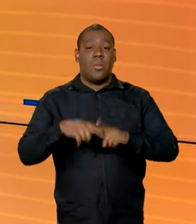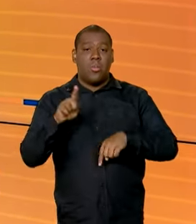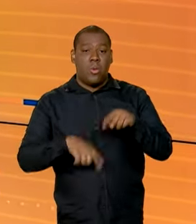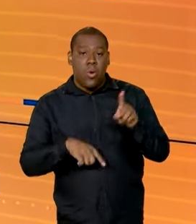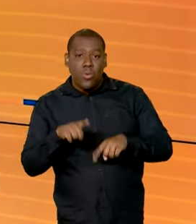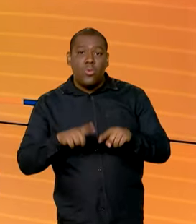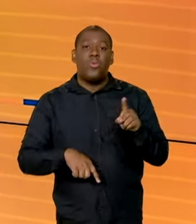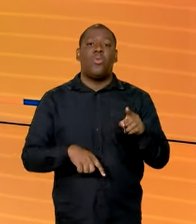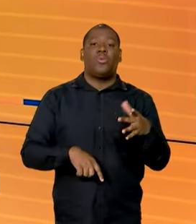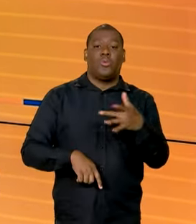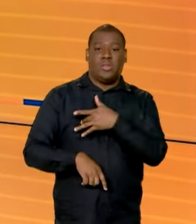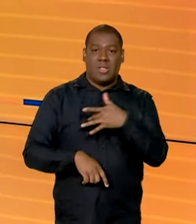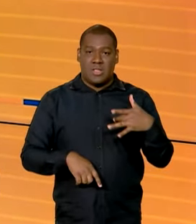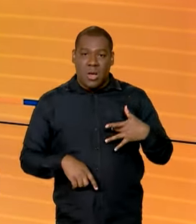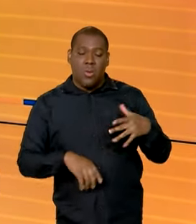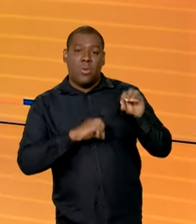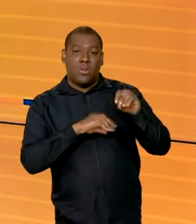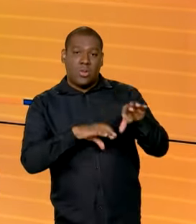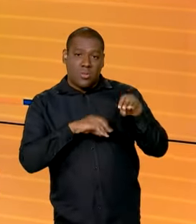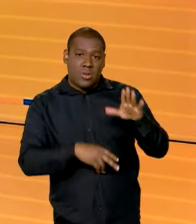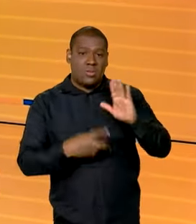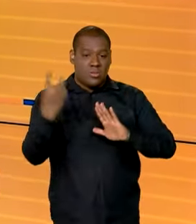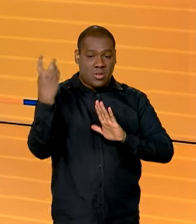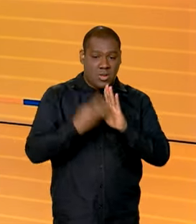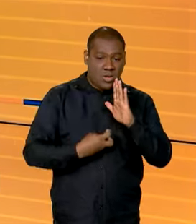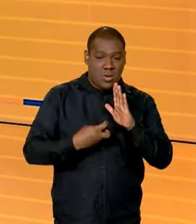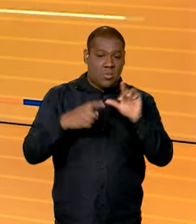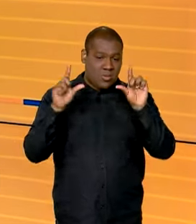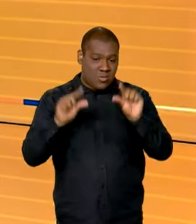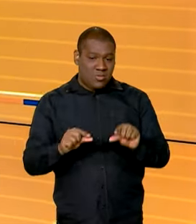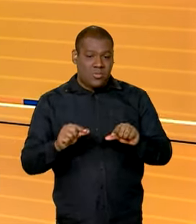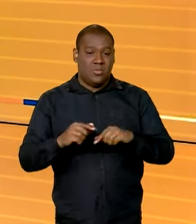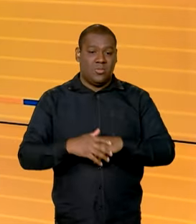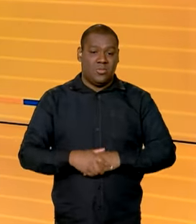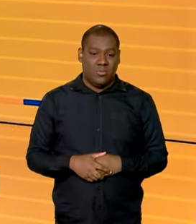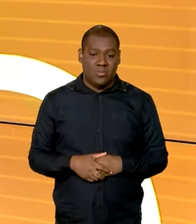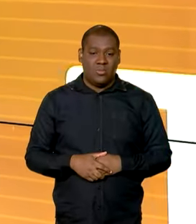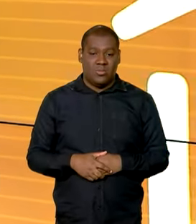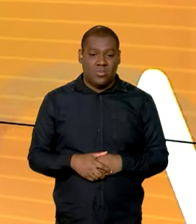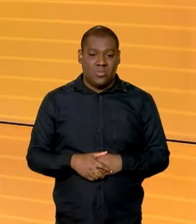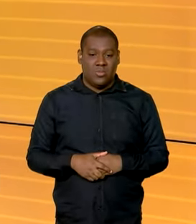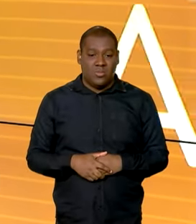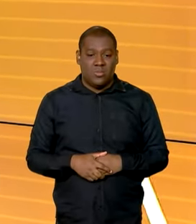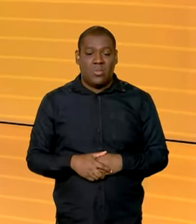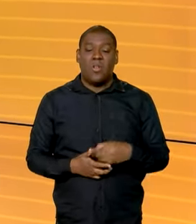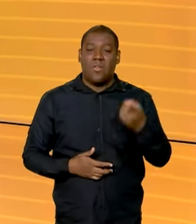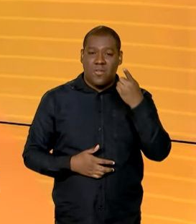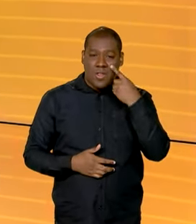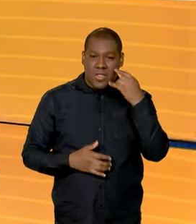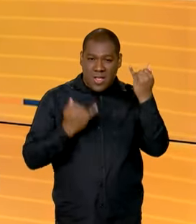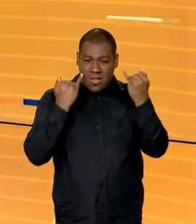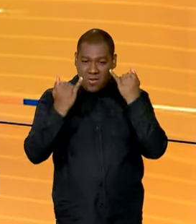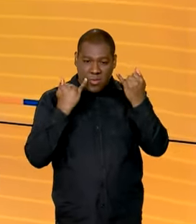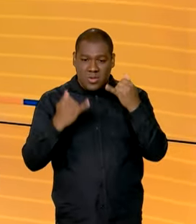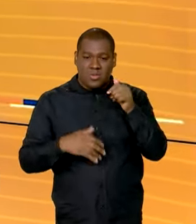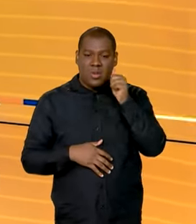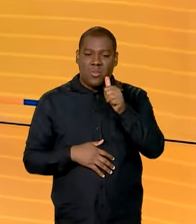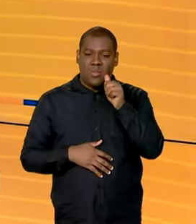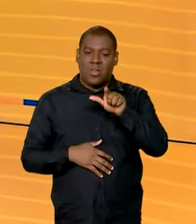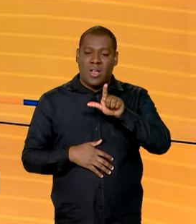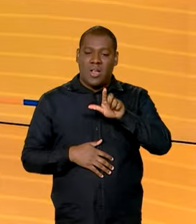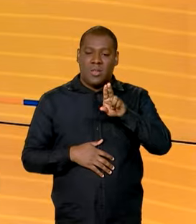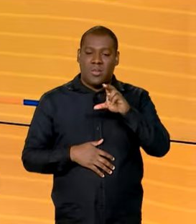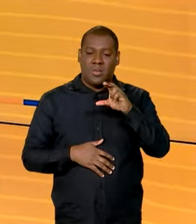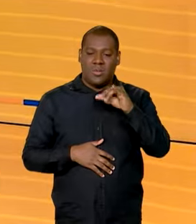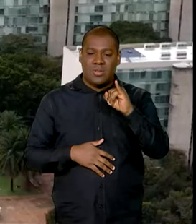E também a redução de alíquota para diversas categorias de profissionais liberais. Saiba mais na reportagem de Luciana Colares,